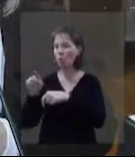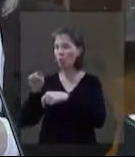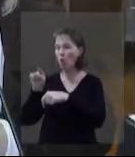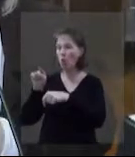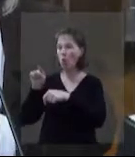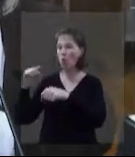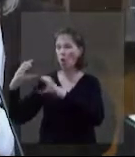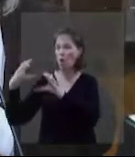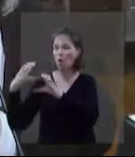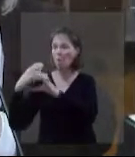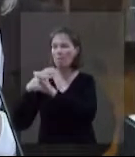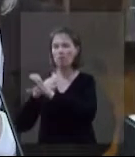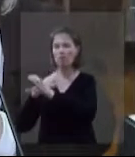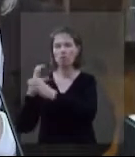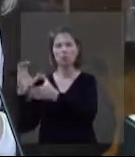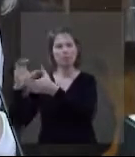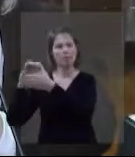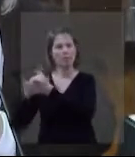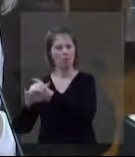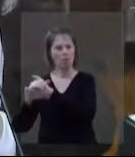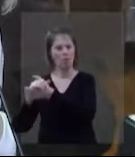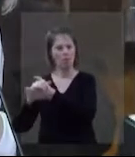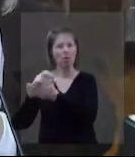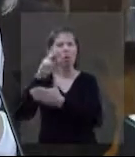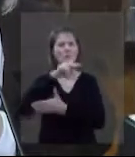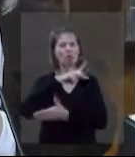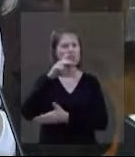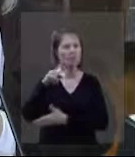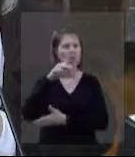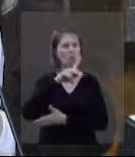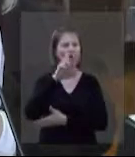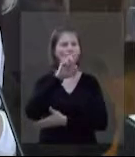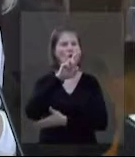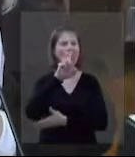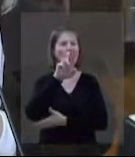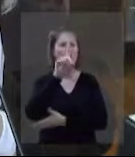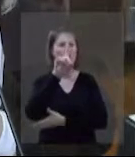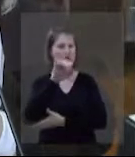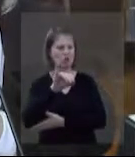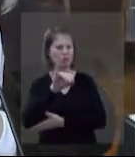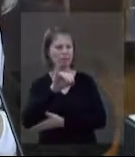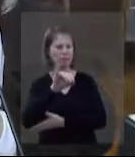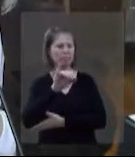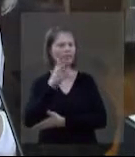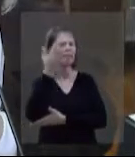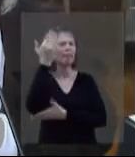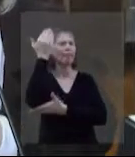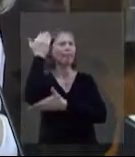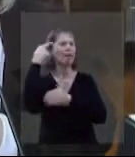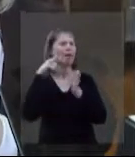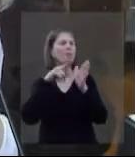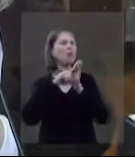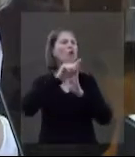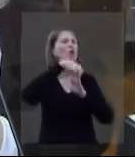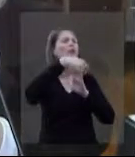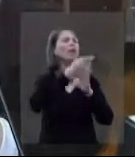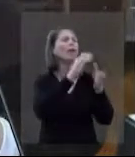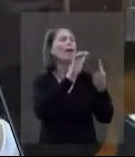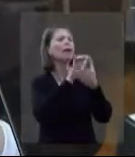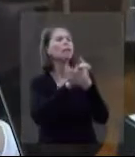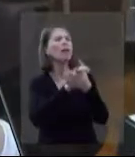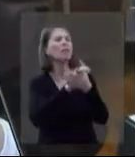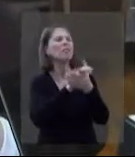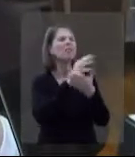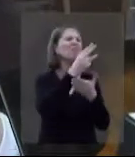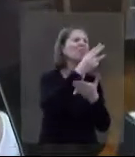legal. O professor Rudit Simmer, nas aulas de hebraico, uma vez ele brincou. Ele perguntou numa das primeiras aulas, assim, quem é casado aqui? Aí, acho que